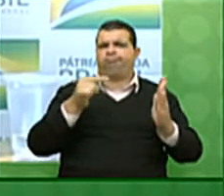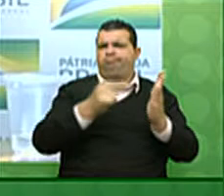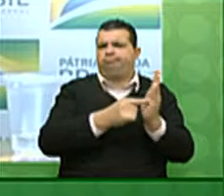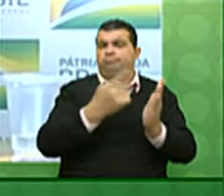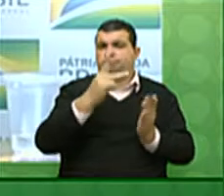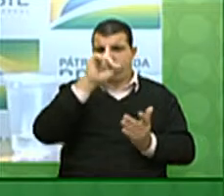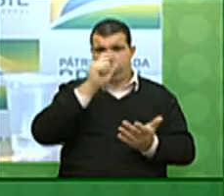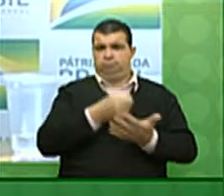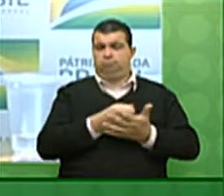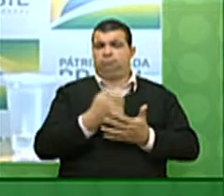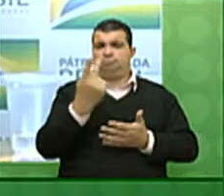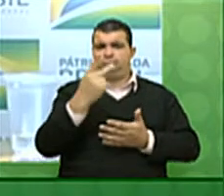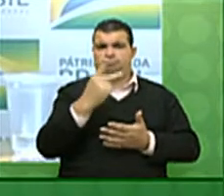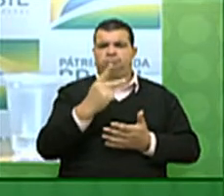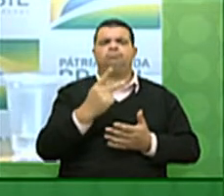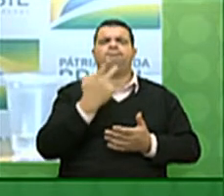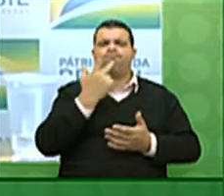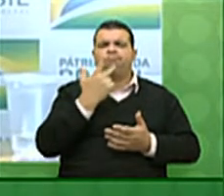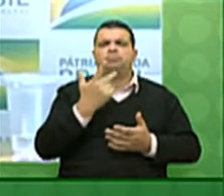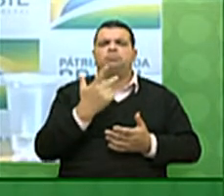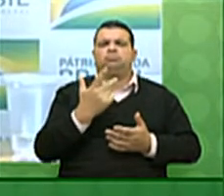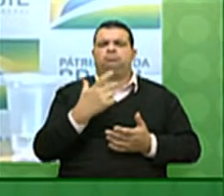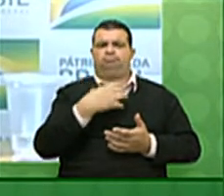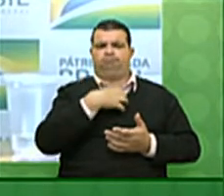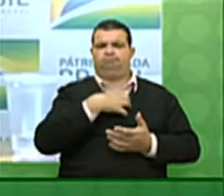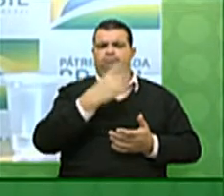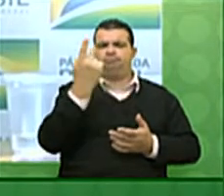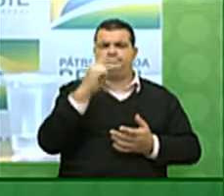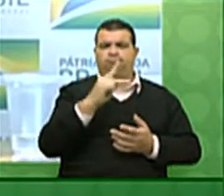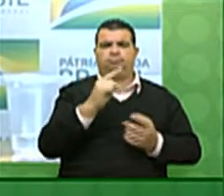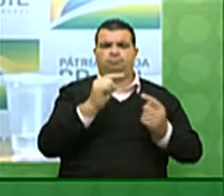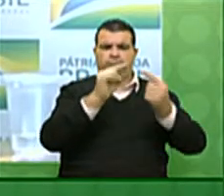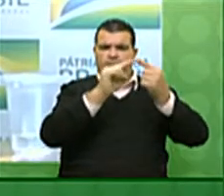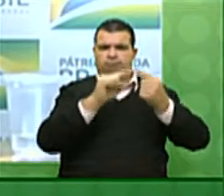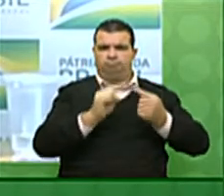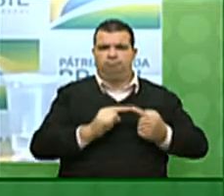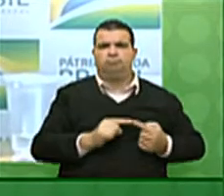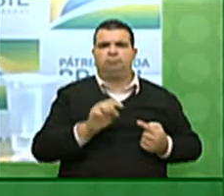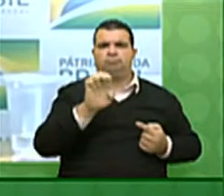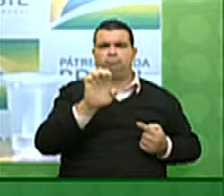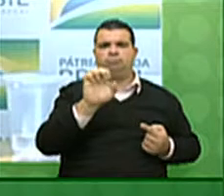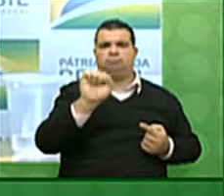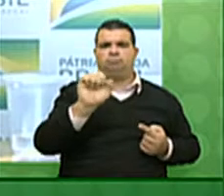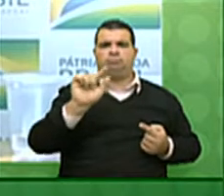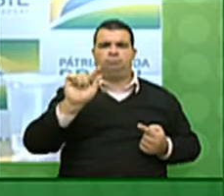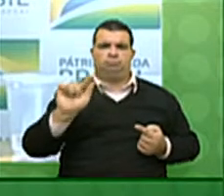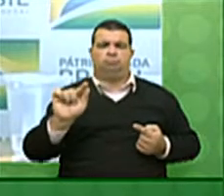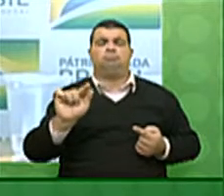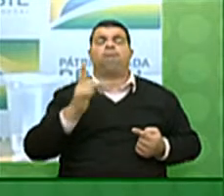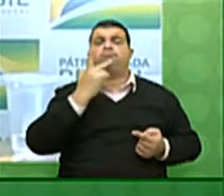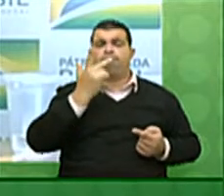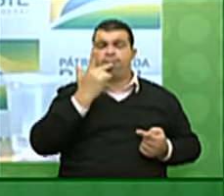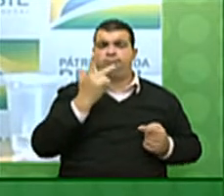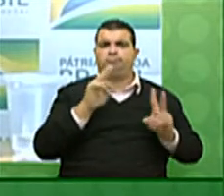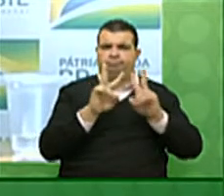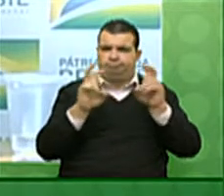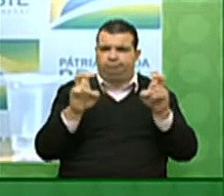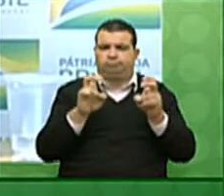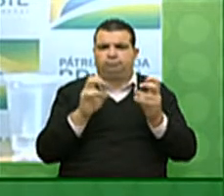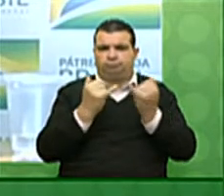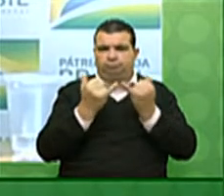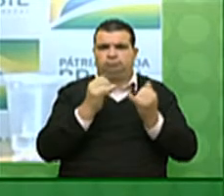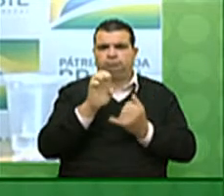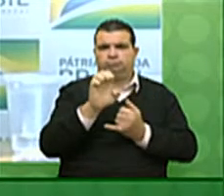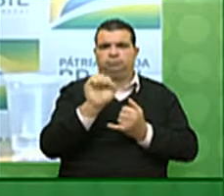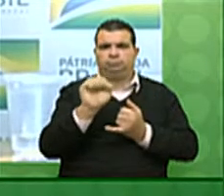baseadas nos chamados critérios ESG, que dizem respeito, observando aí a